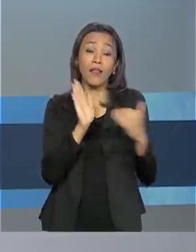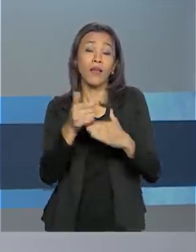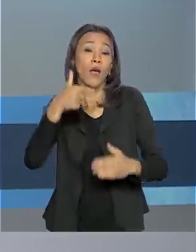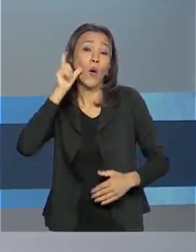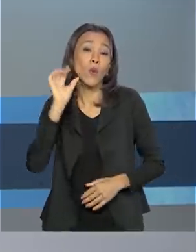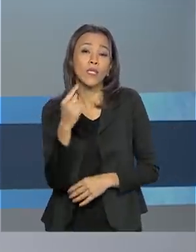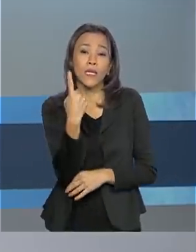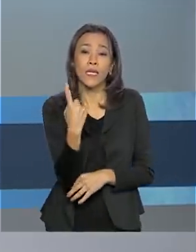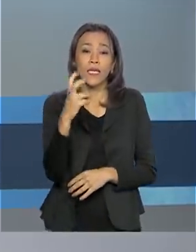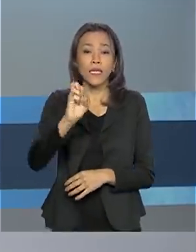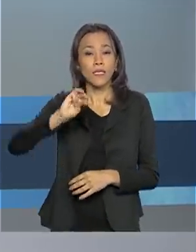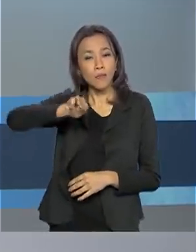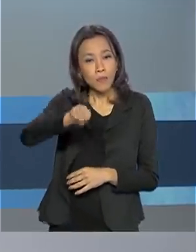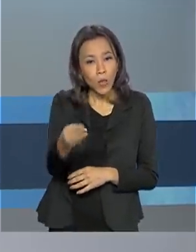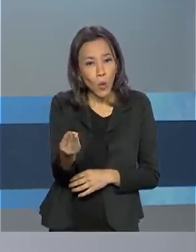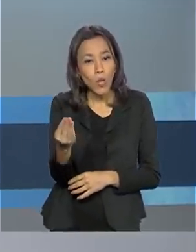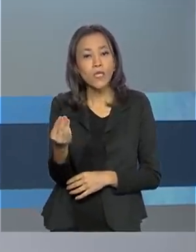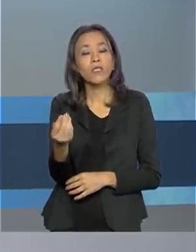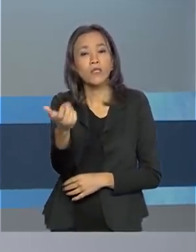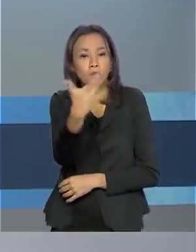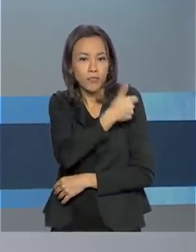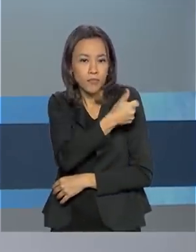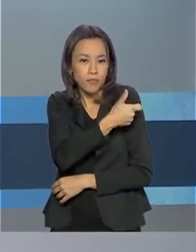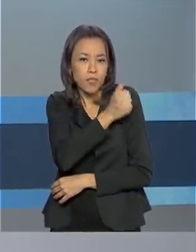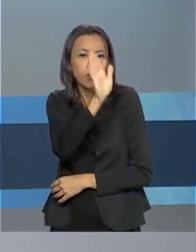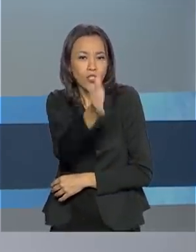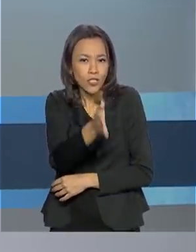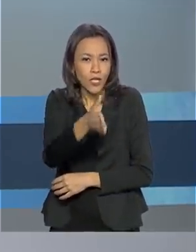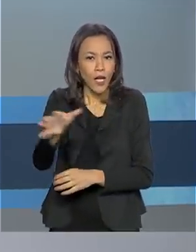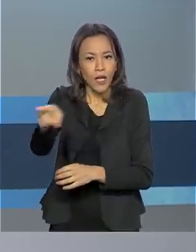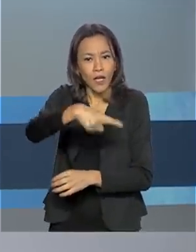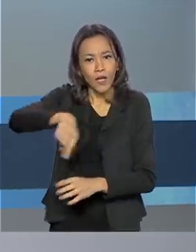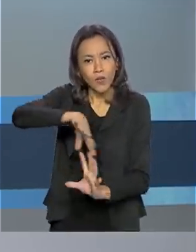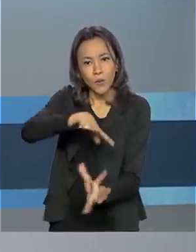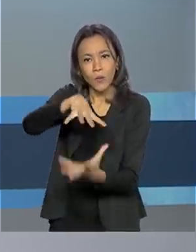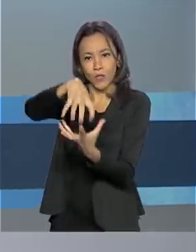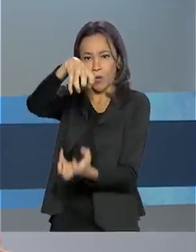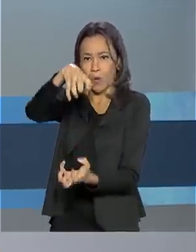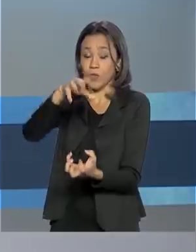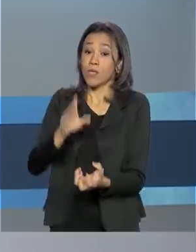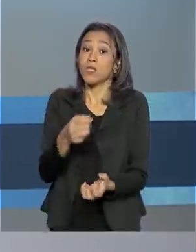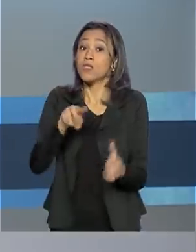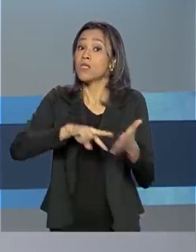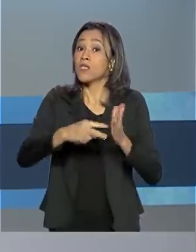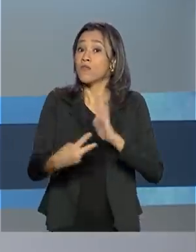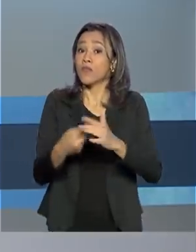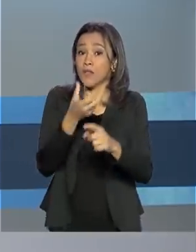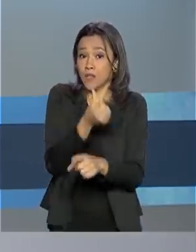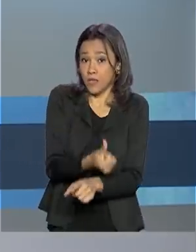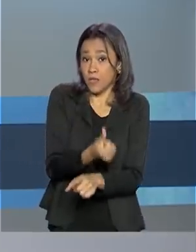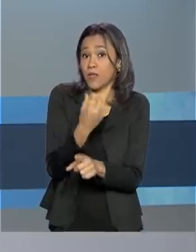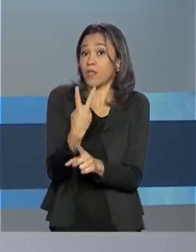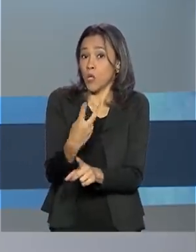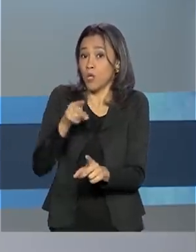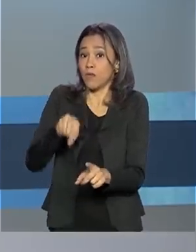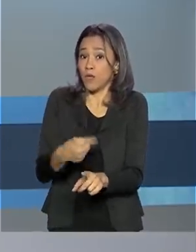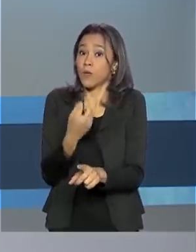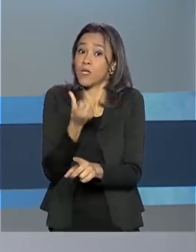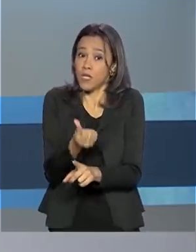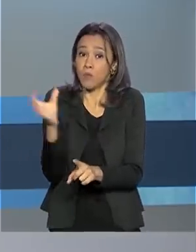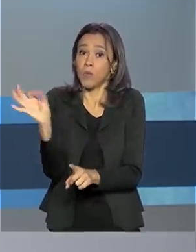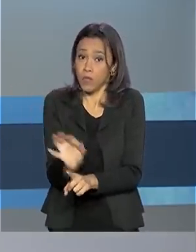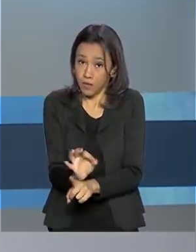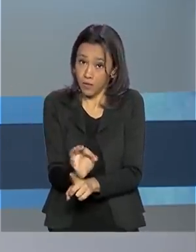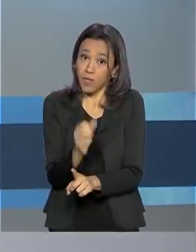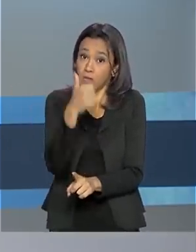milhões e meio de doses foram aplicadas em idosos, representando mais de 62% do público-alvo ao ser alcançado nessa primeira